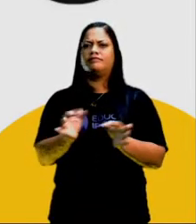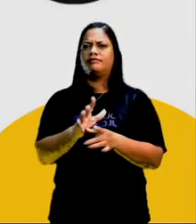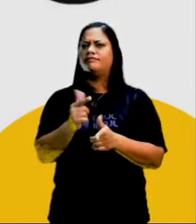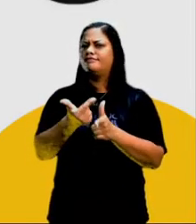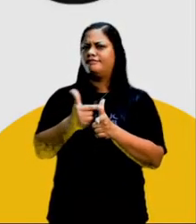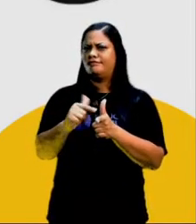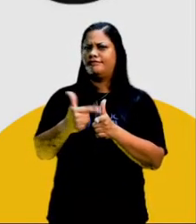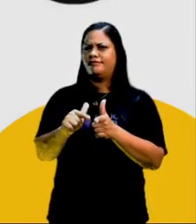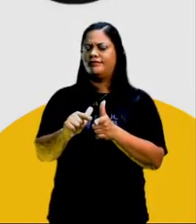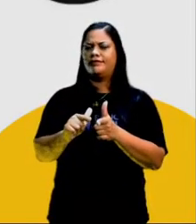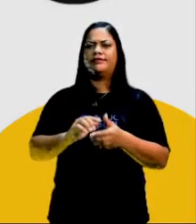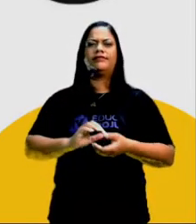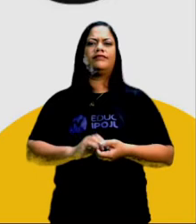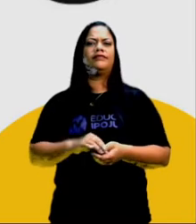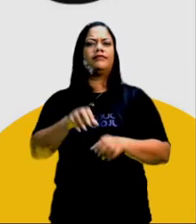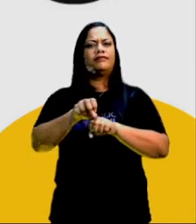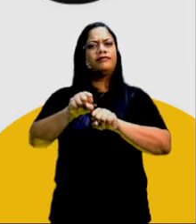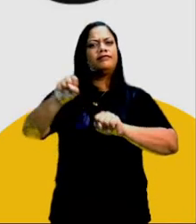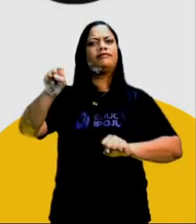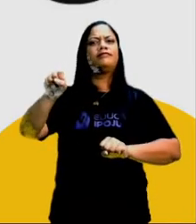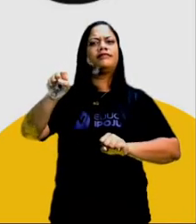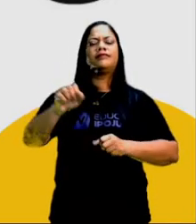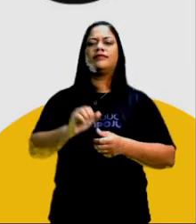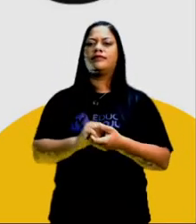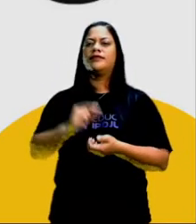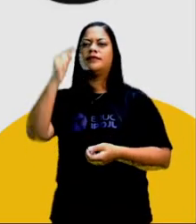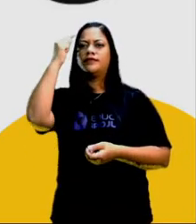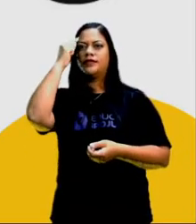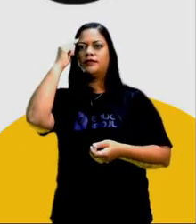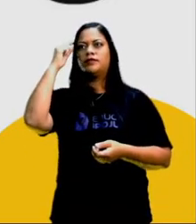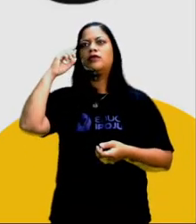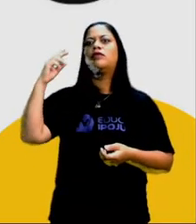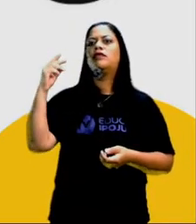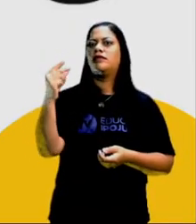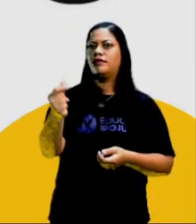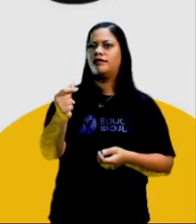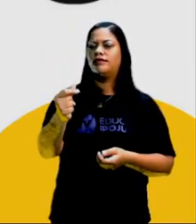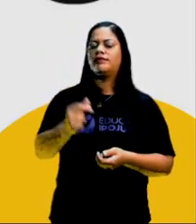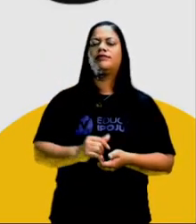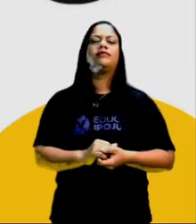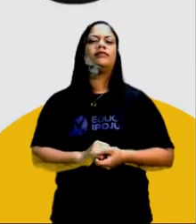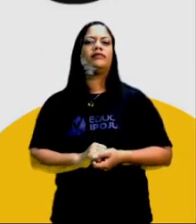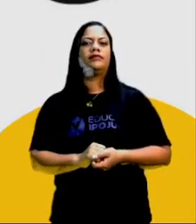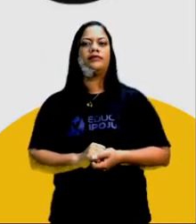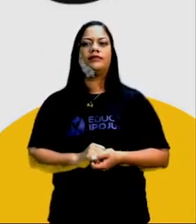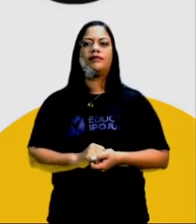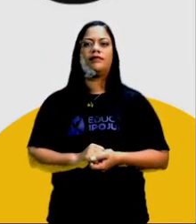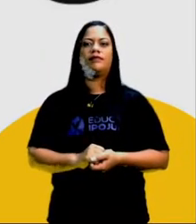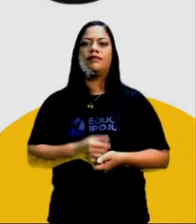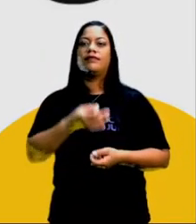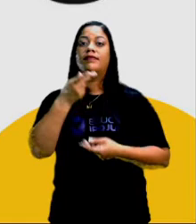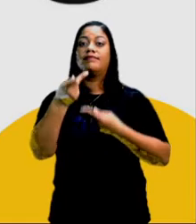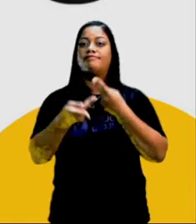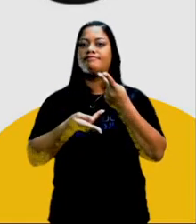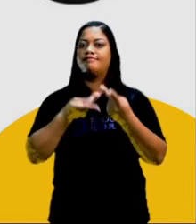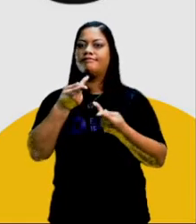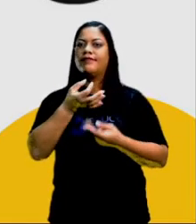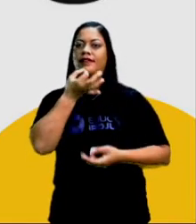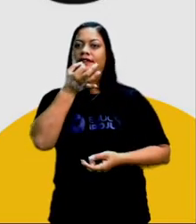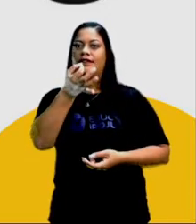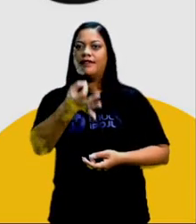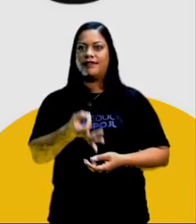envasar um determinado pensamento ou ideia. Argumentar é o recurso que tem como